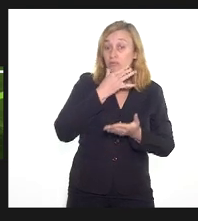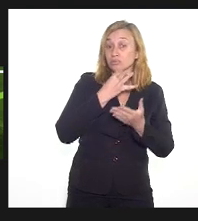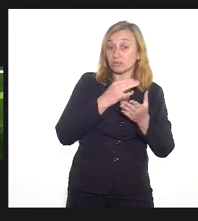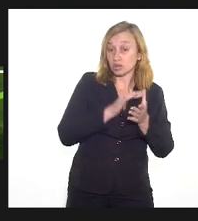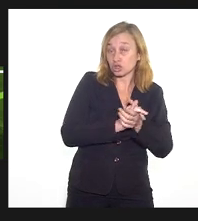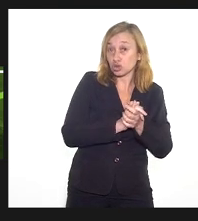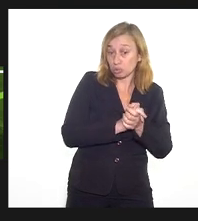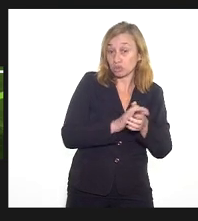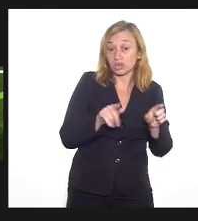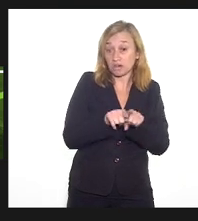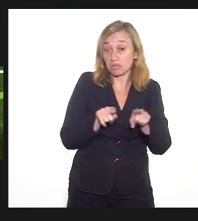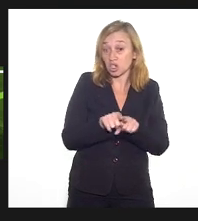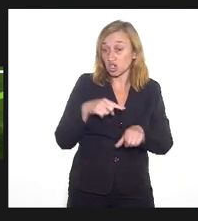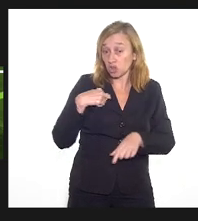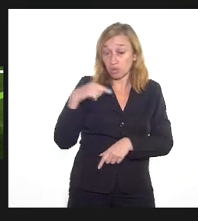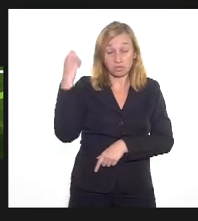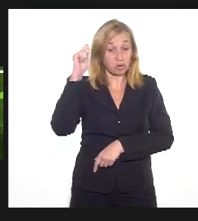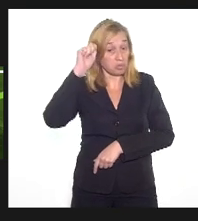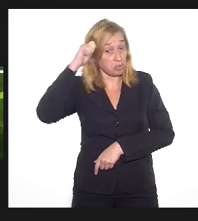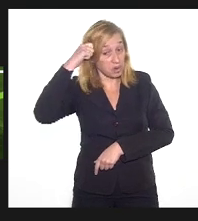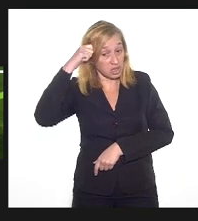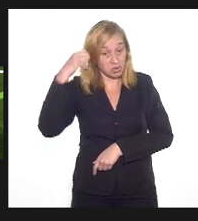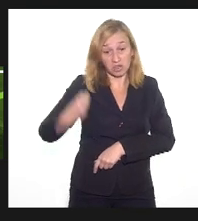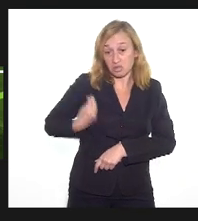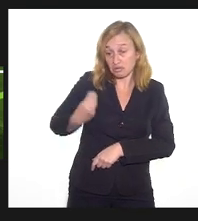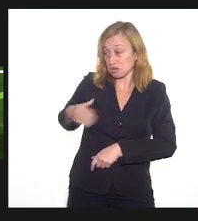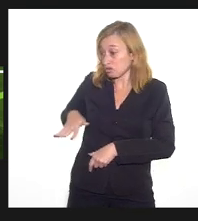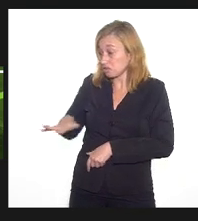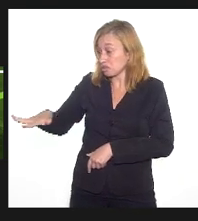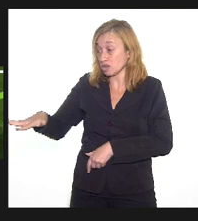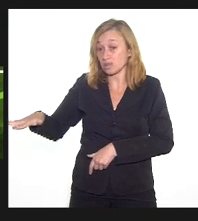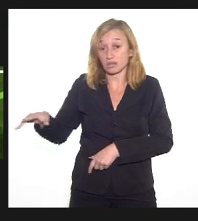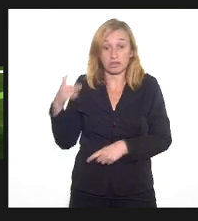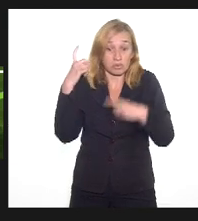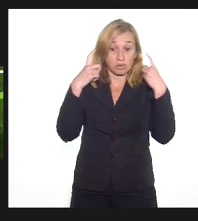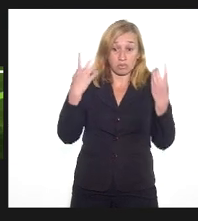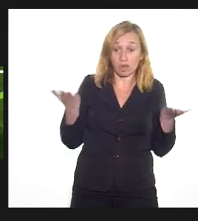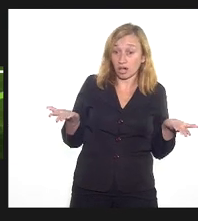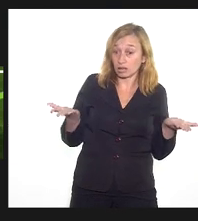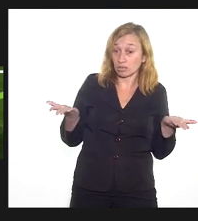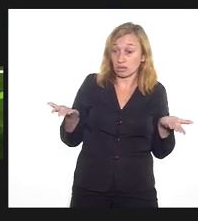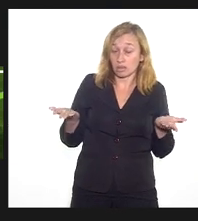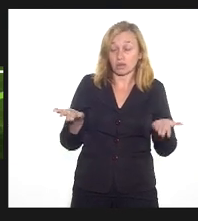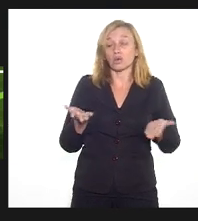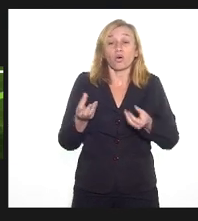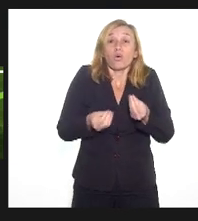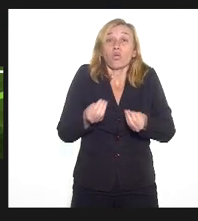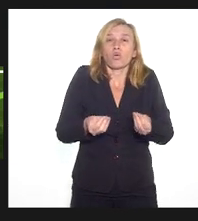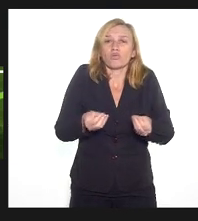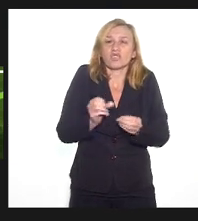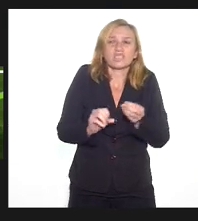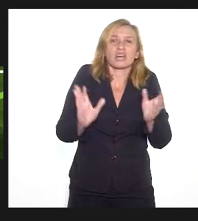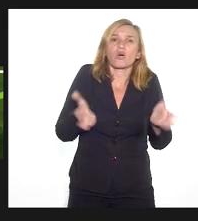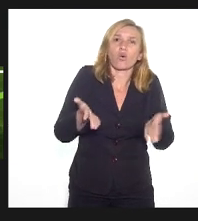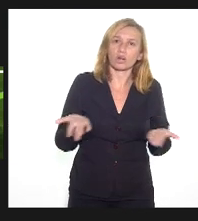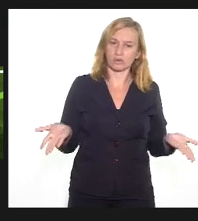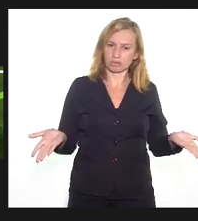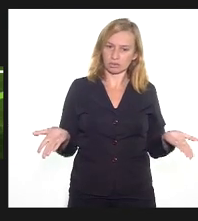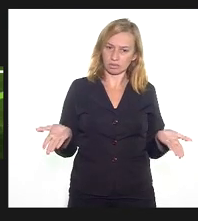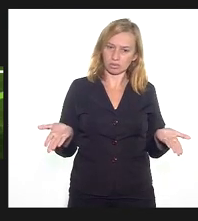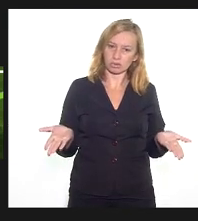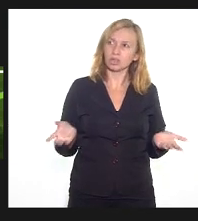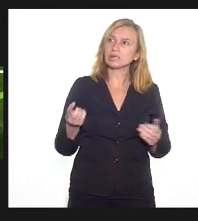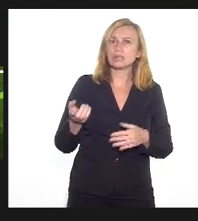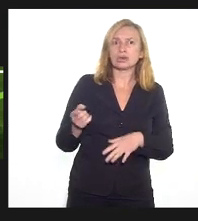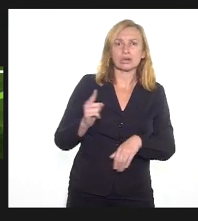gente que é preto morador de periferia, a gente tem que estar lidando com todo mundo o tempo todo para poder sobreviver. E aí, como é que eu faria agora? Naquela